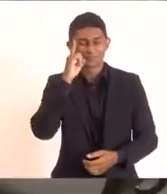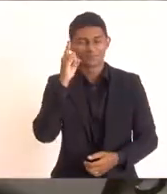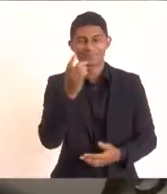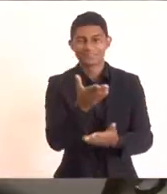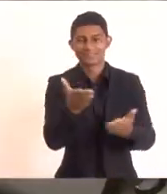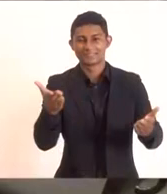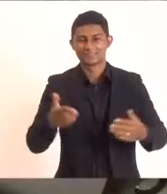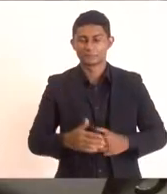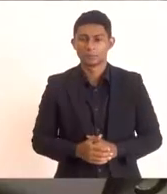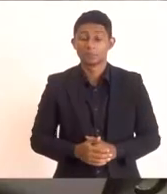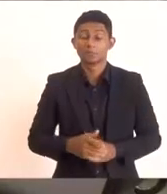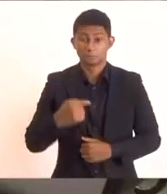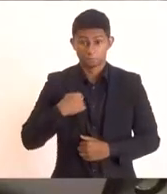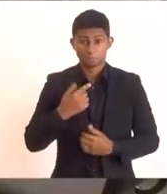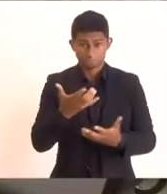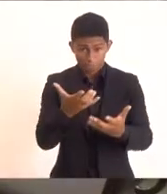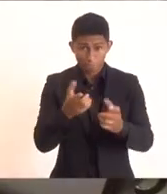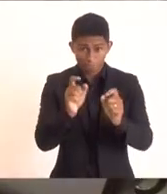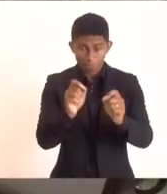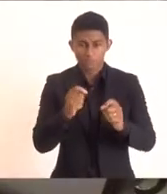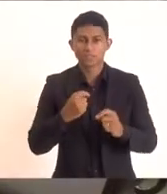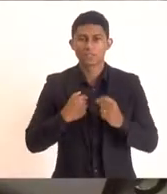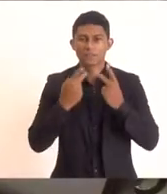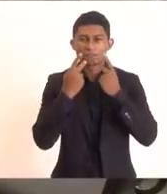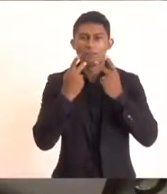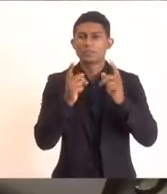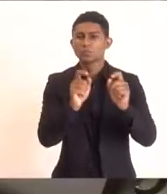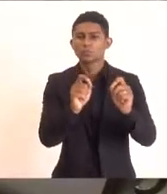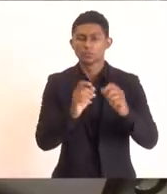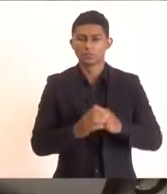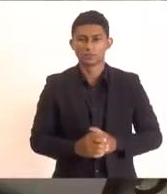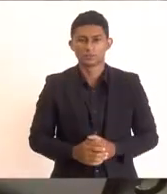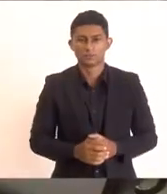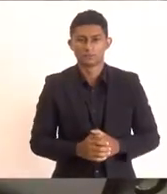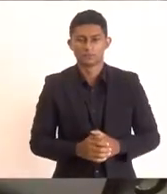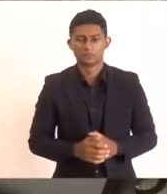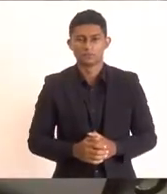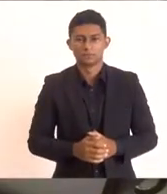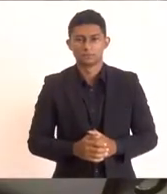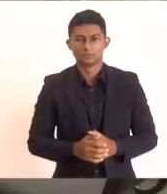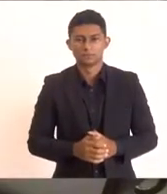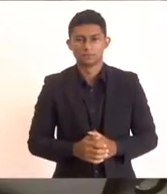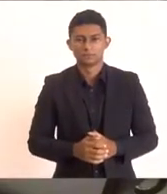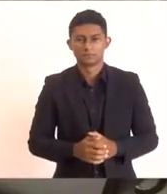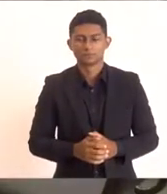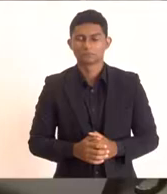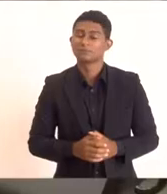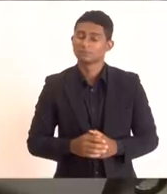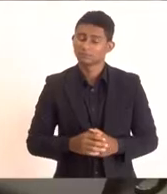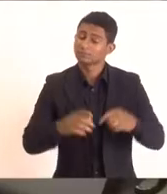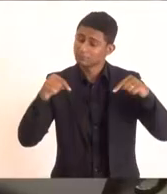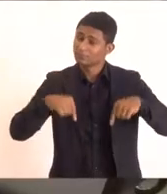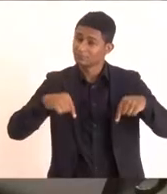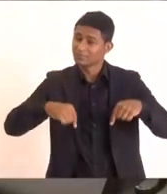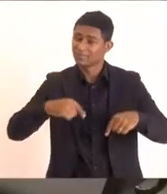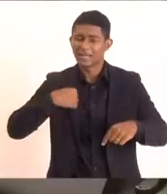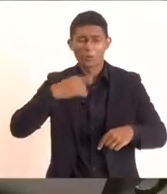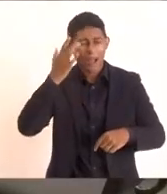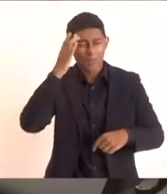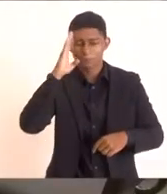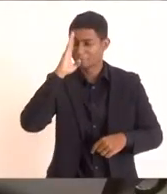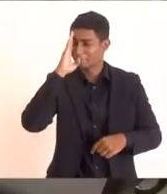Eu gostaria de falar numa prioridade, ao meu ver,